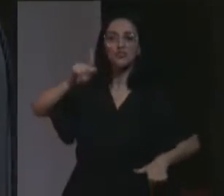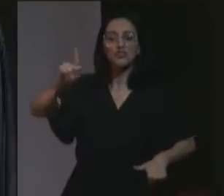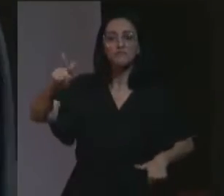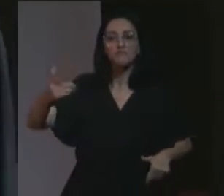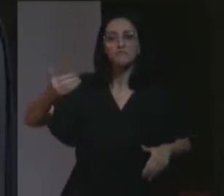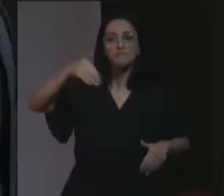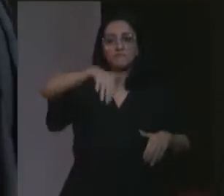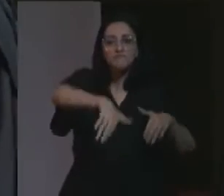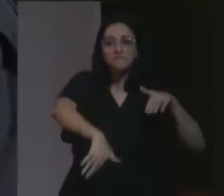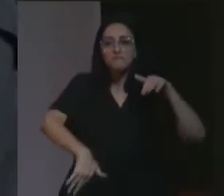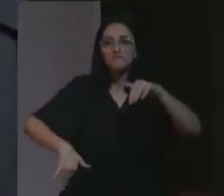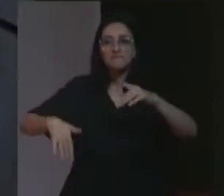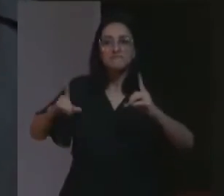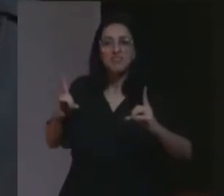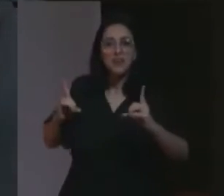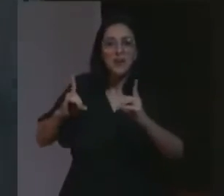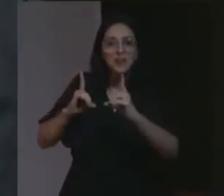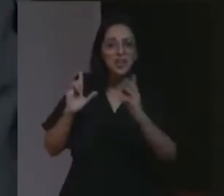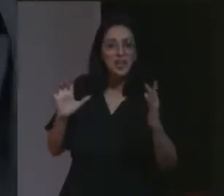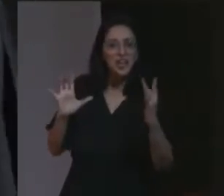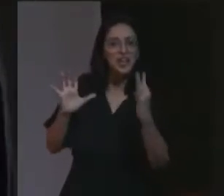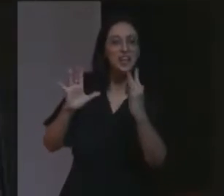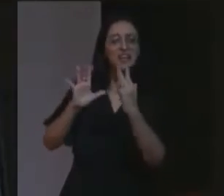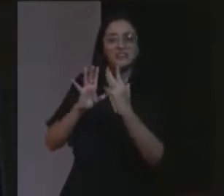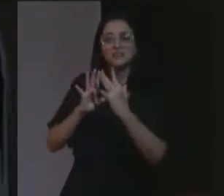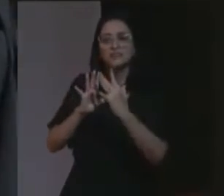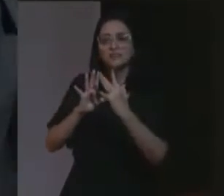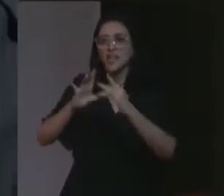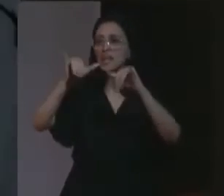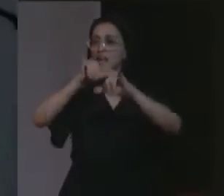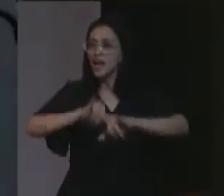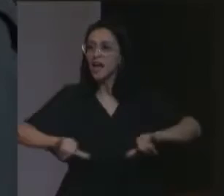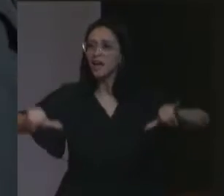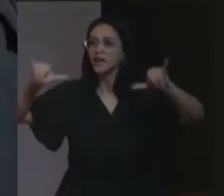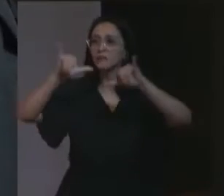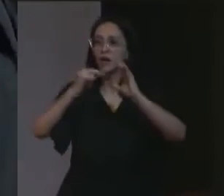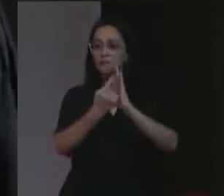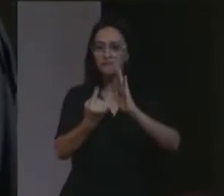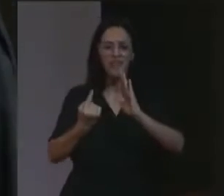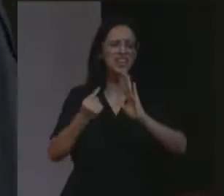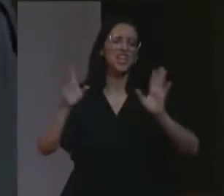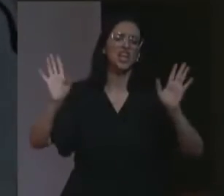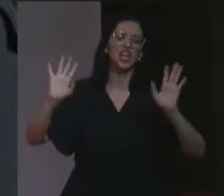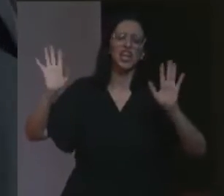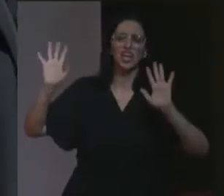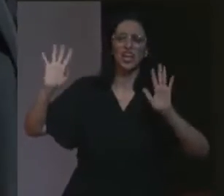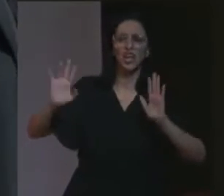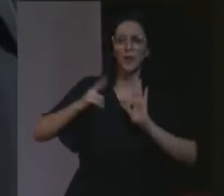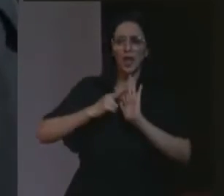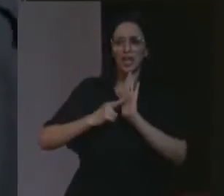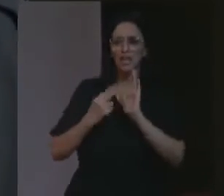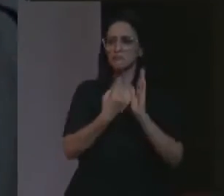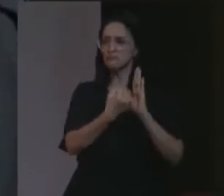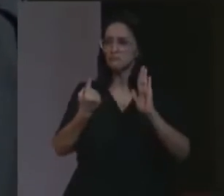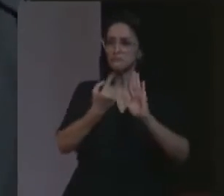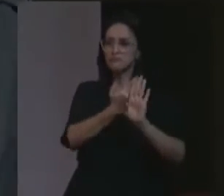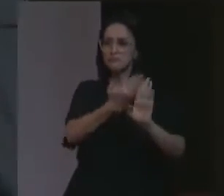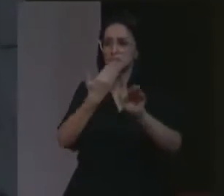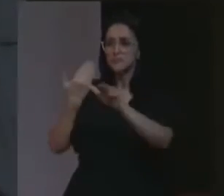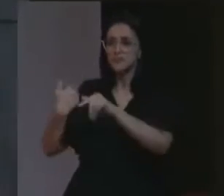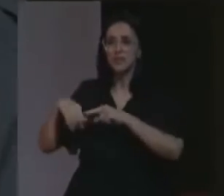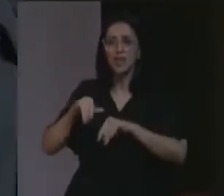dos banhistas, campanha contra o isolamento social, contra as regras de distanciamento social,